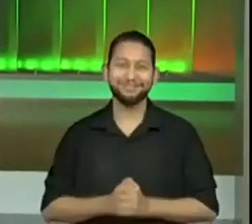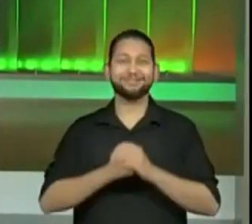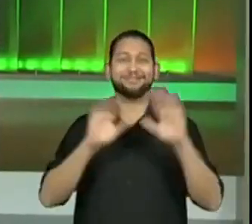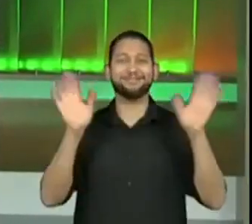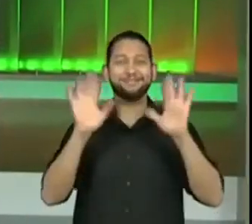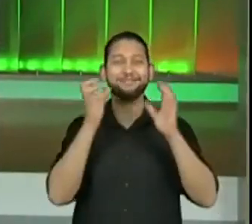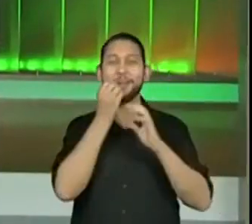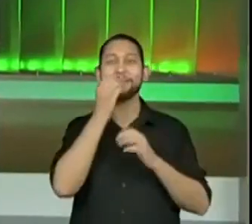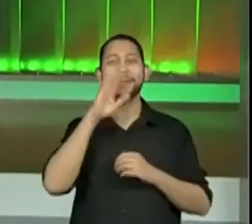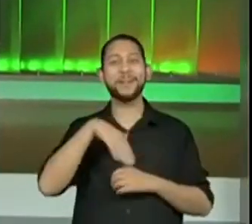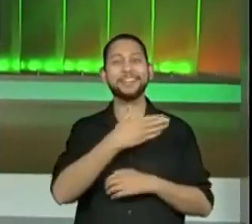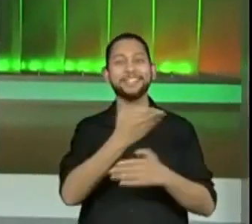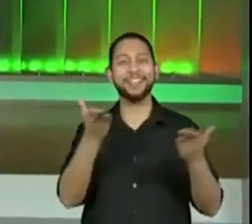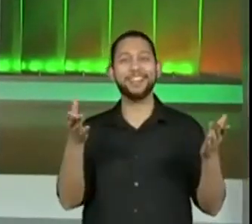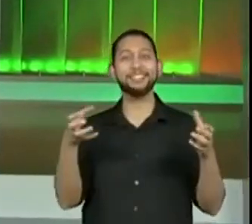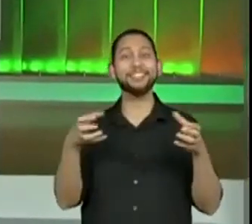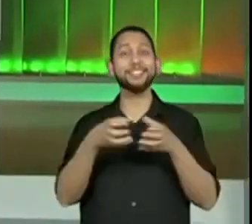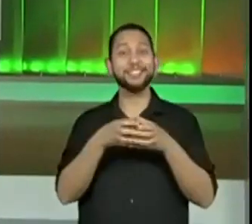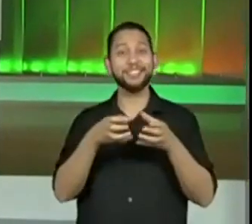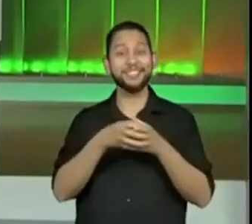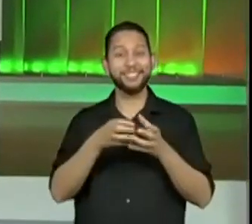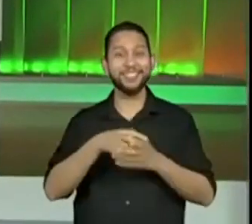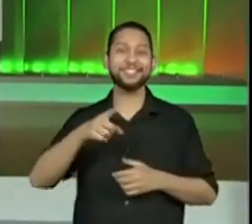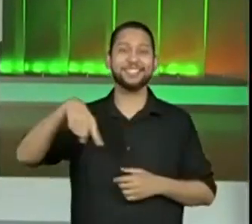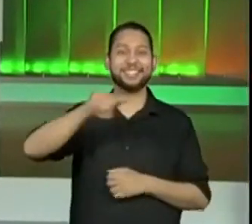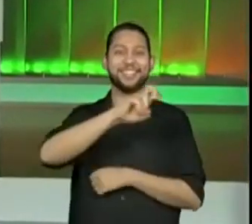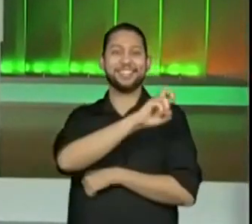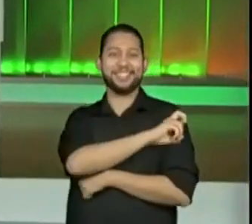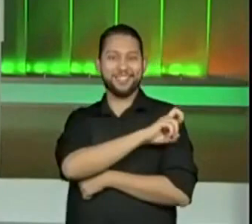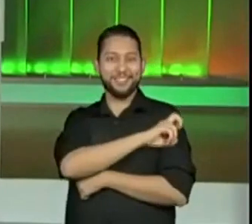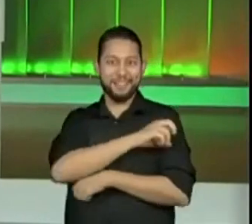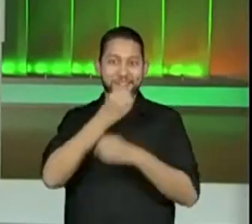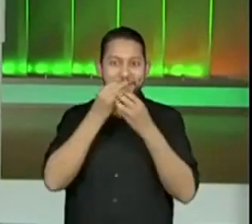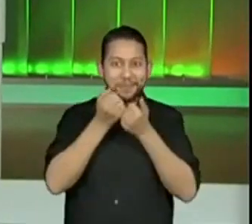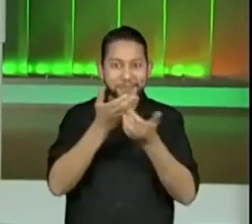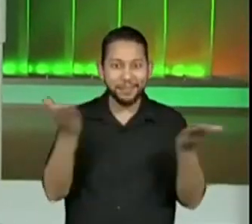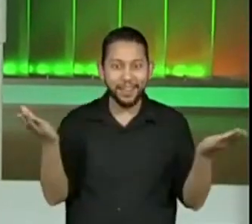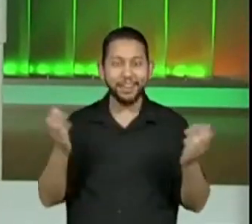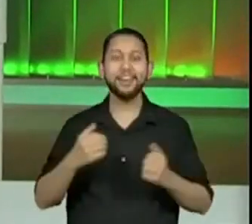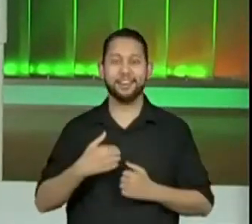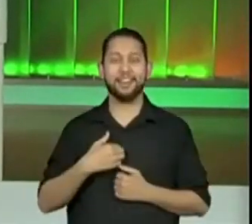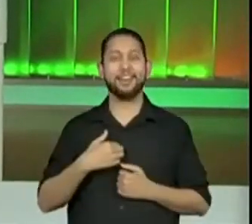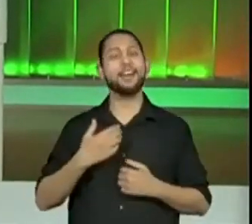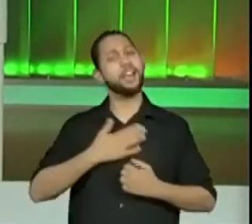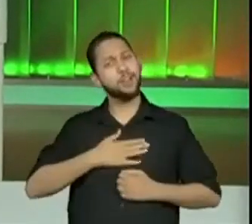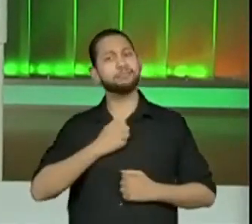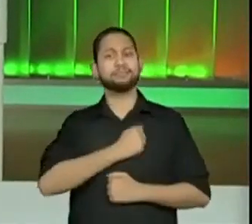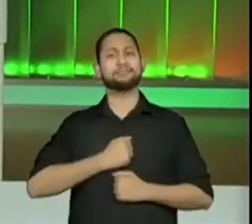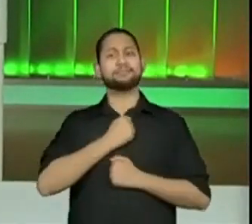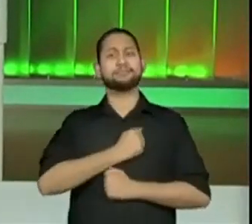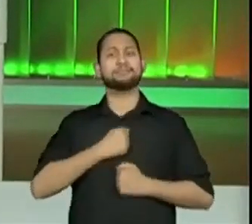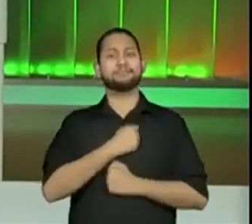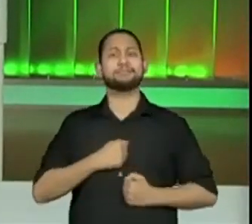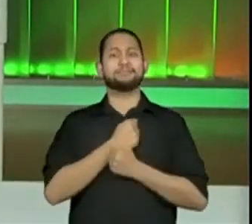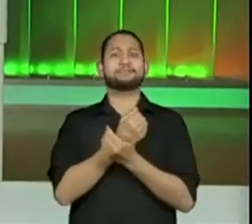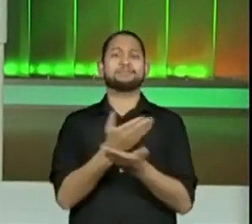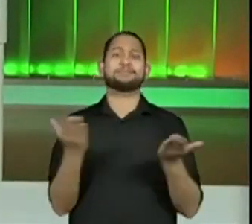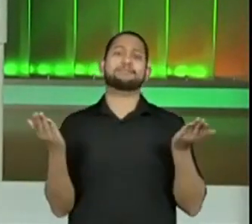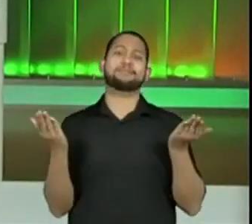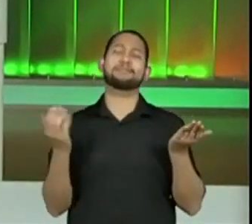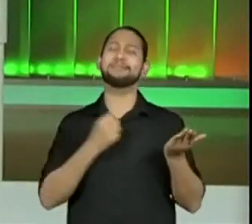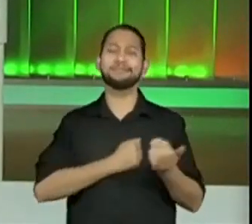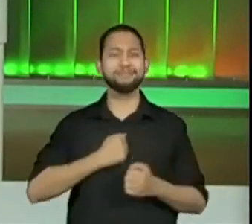Boa tarde, galerinha do quinto ano! Tudo bem com vocês? Eu estava morrendo de